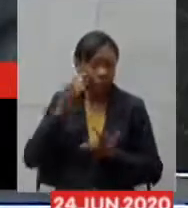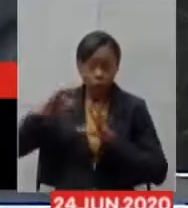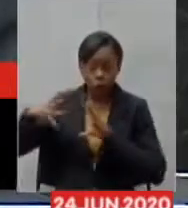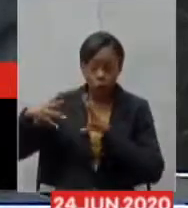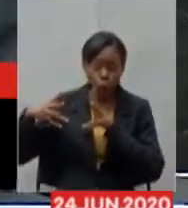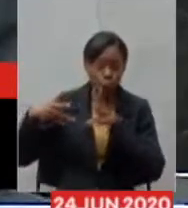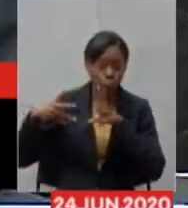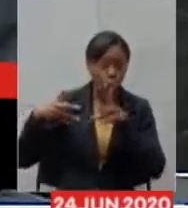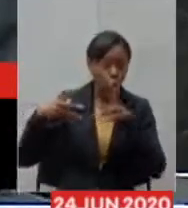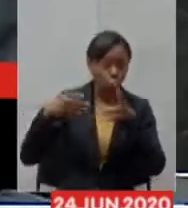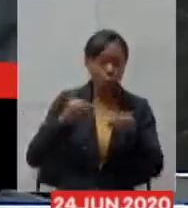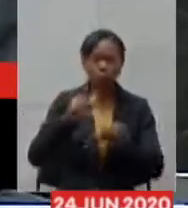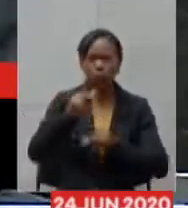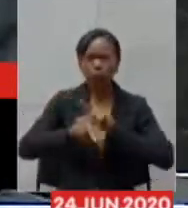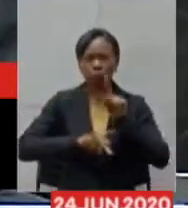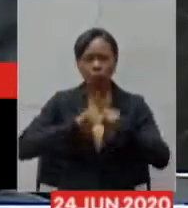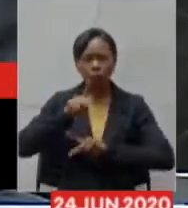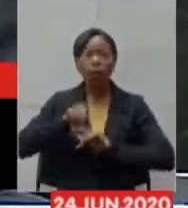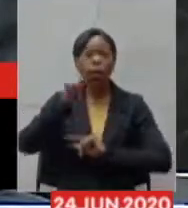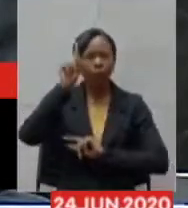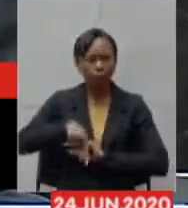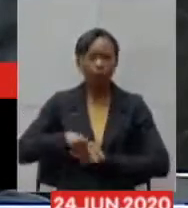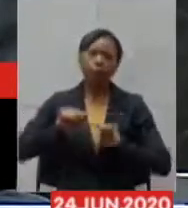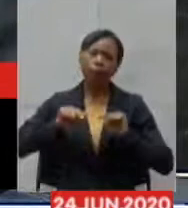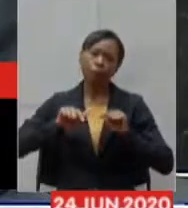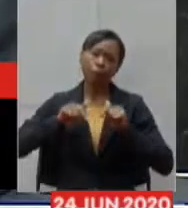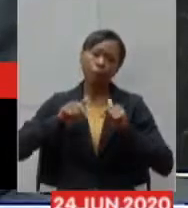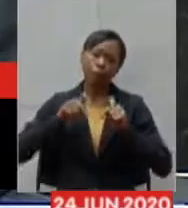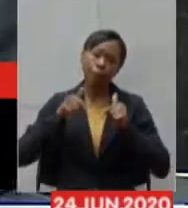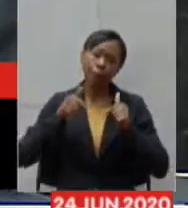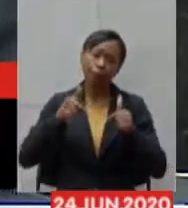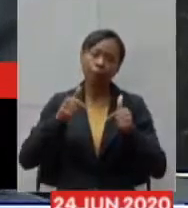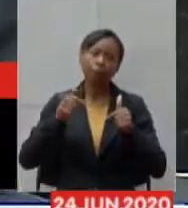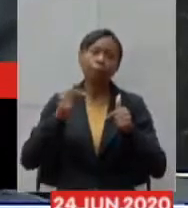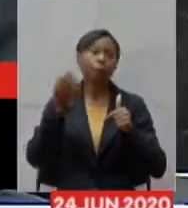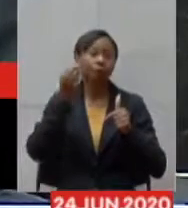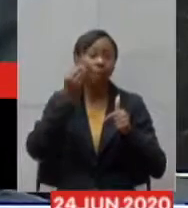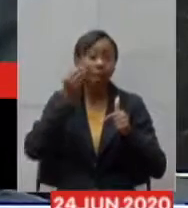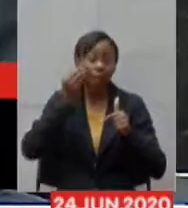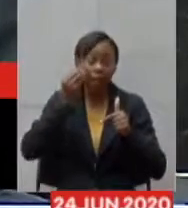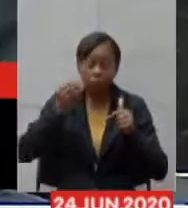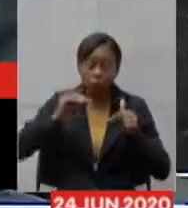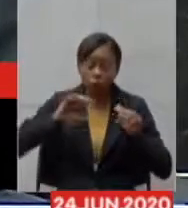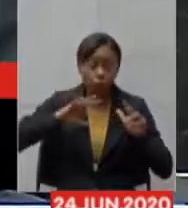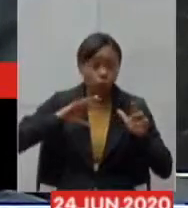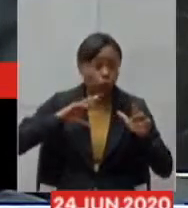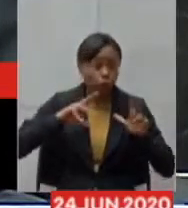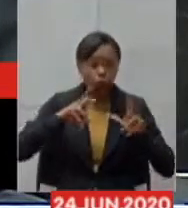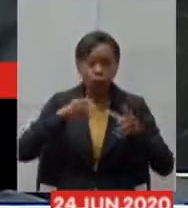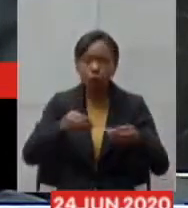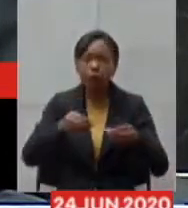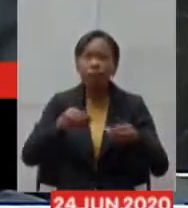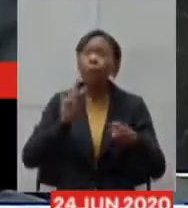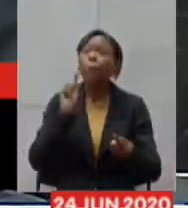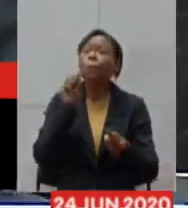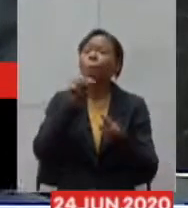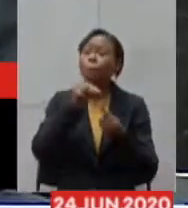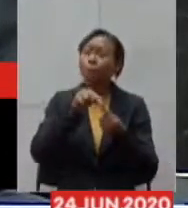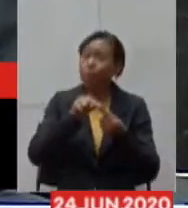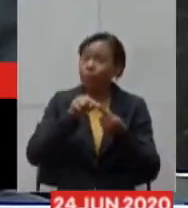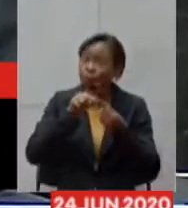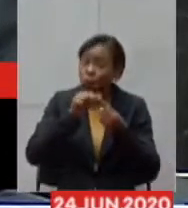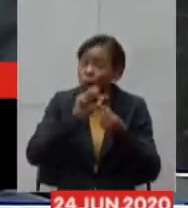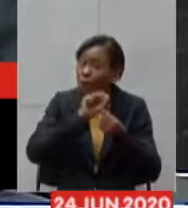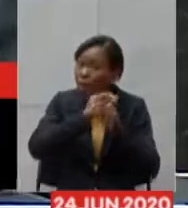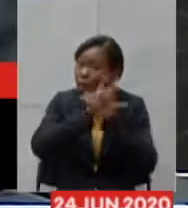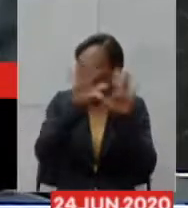ela é uma das ações testagem em massa ela tem que ter um objetivo claro que não a curiosidade